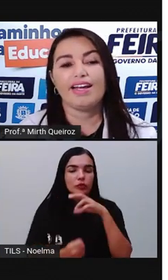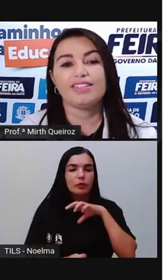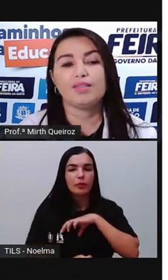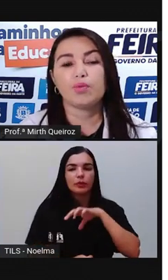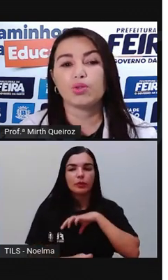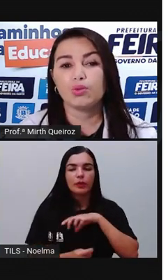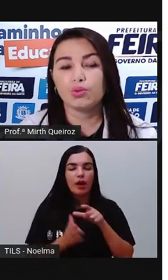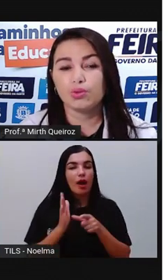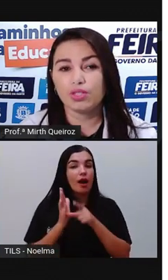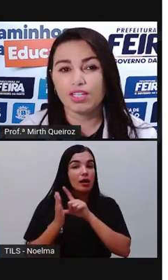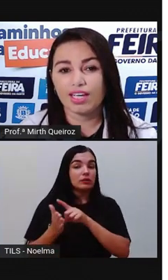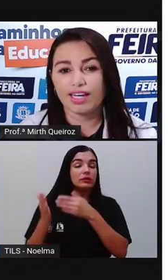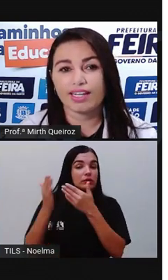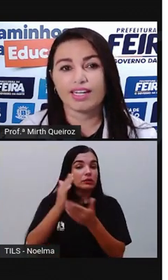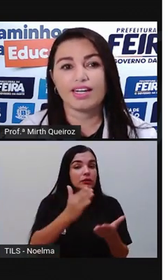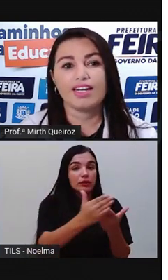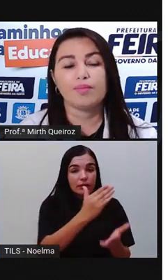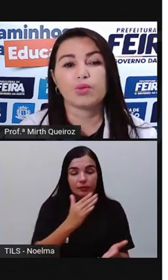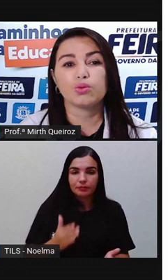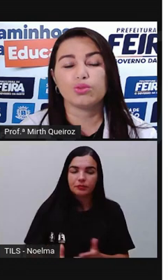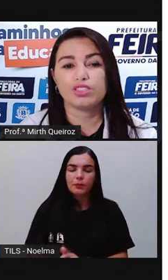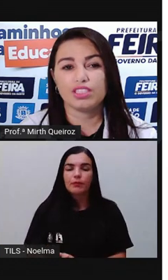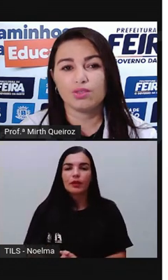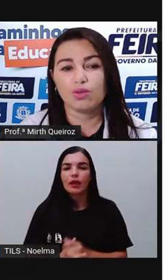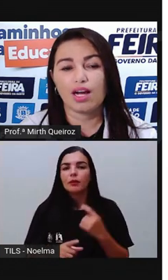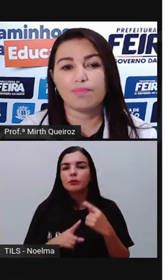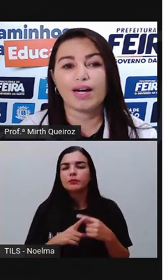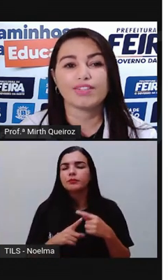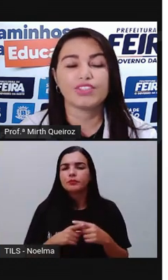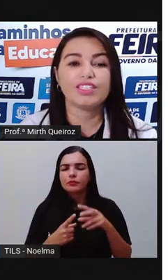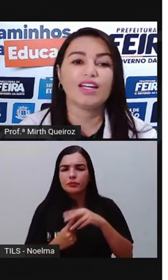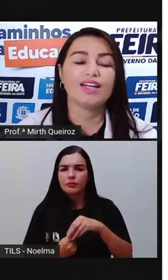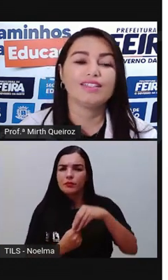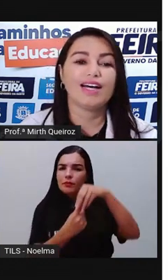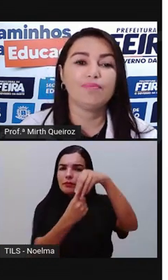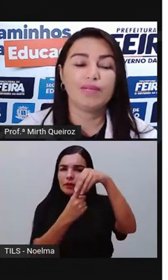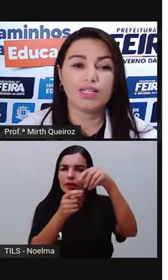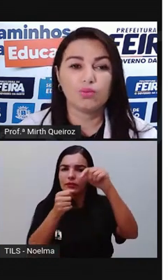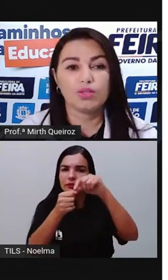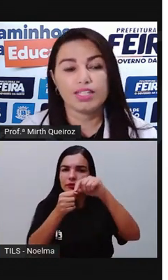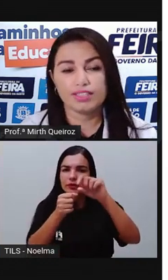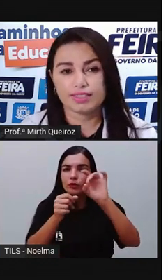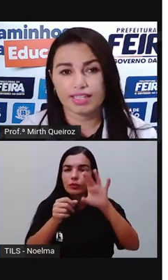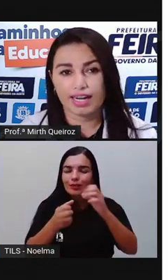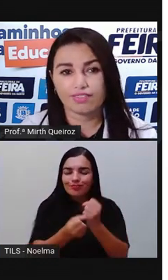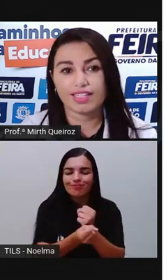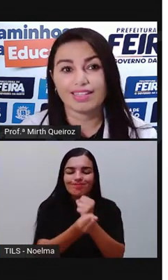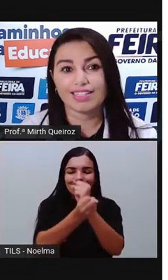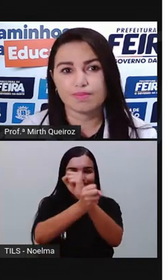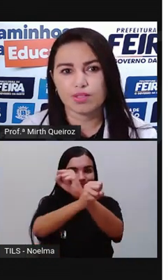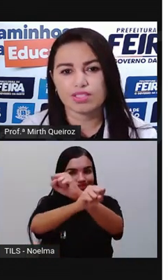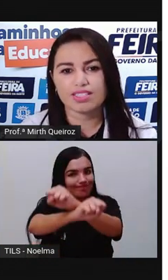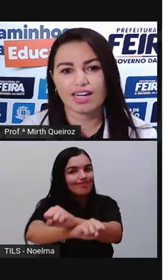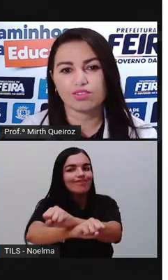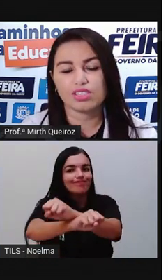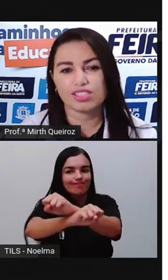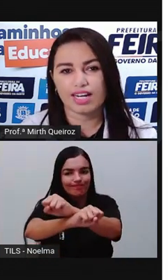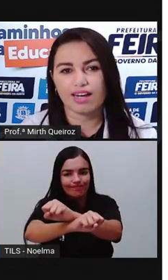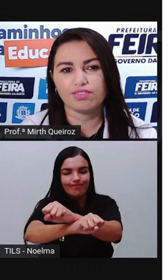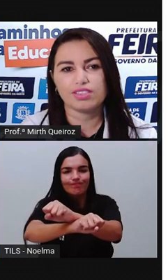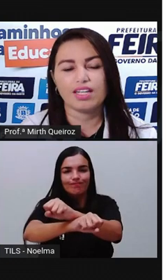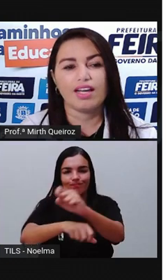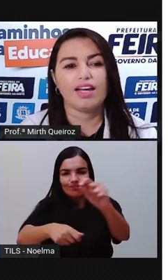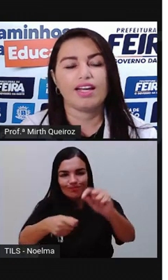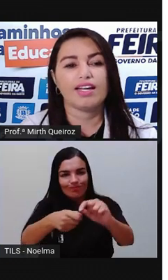Esse produto que era produzido a partir da mão escrava, das mãos escravas. Os